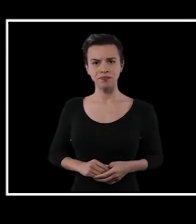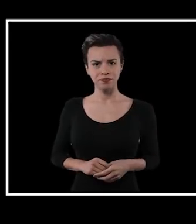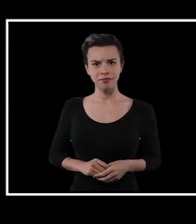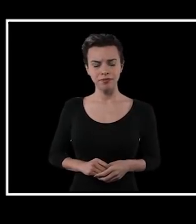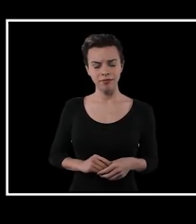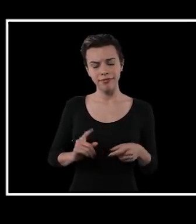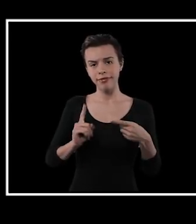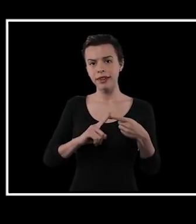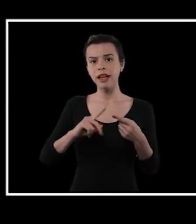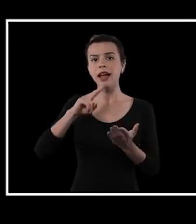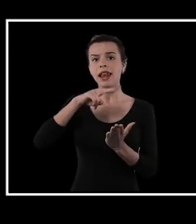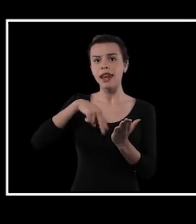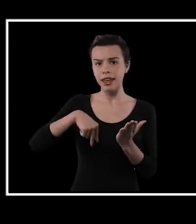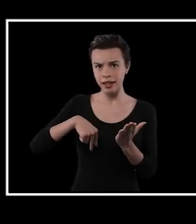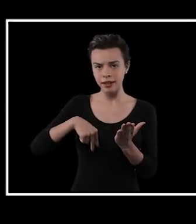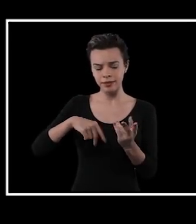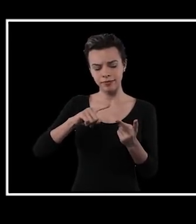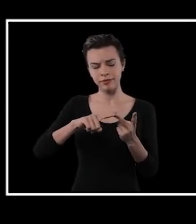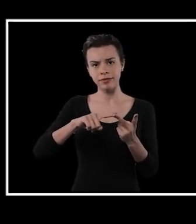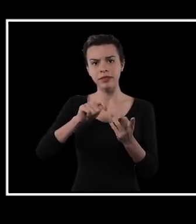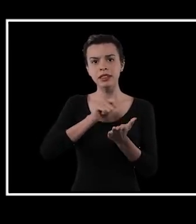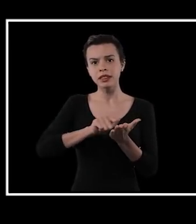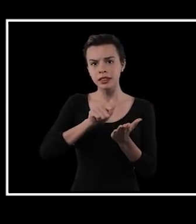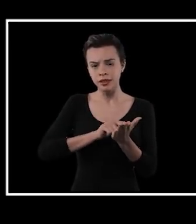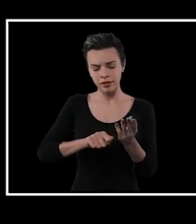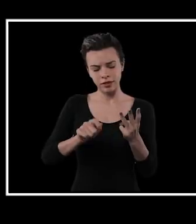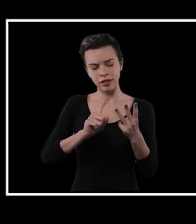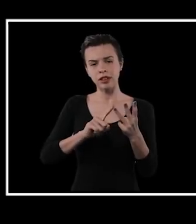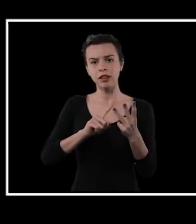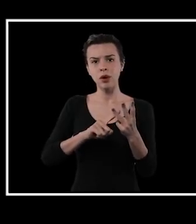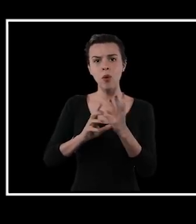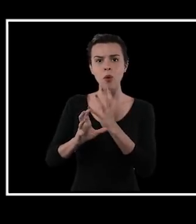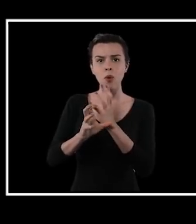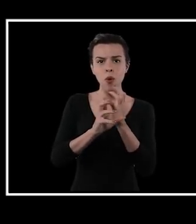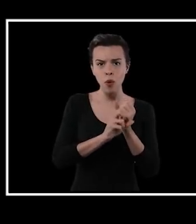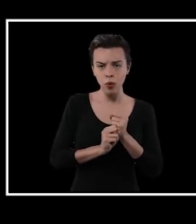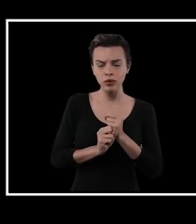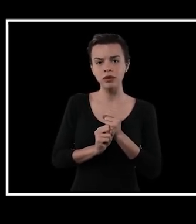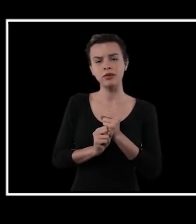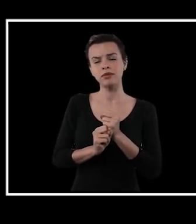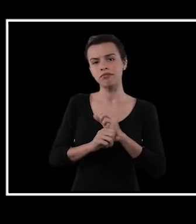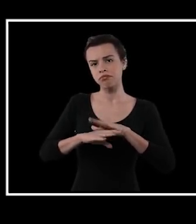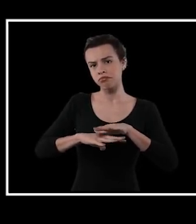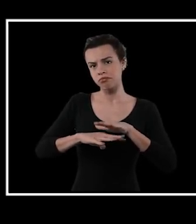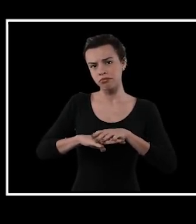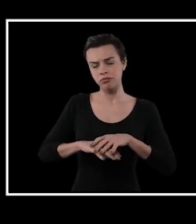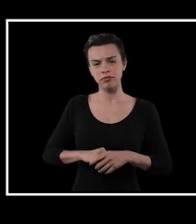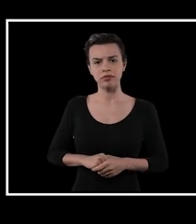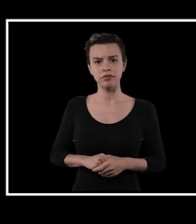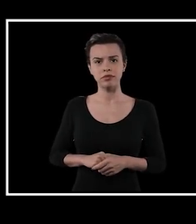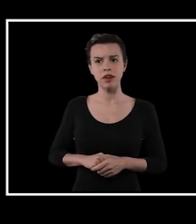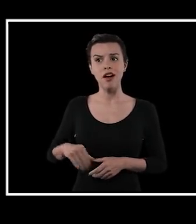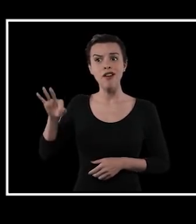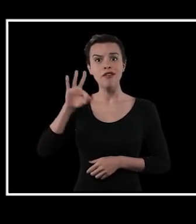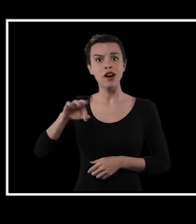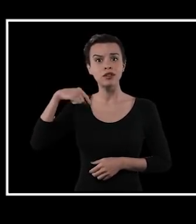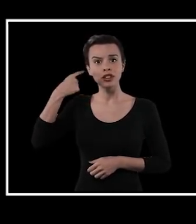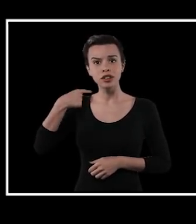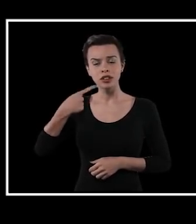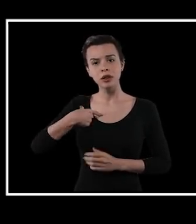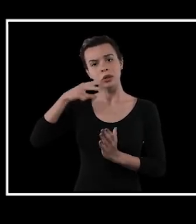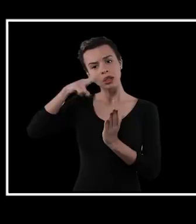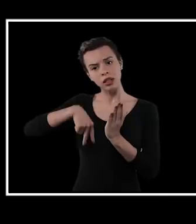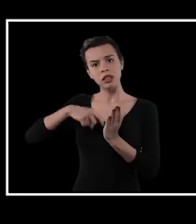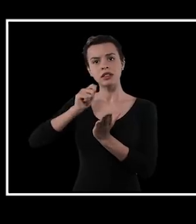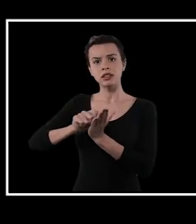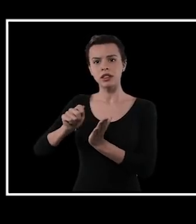Quais são essas três coisas? A gente aprende a ler e escrever a fazer conta, né? Eu aprendi... O